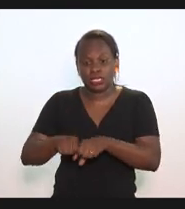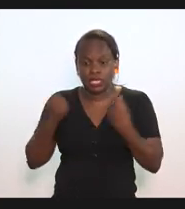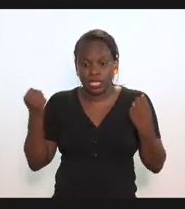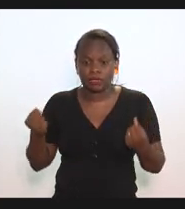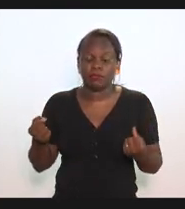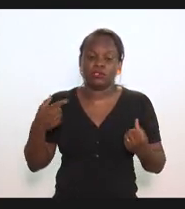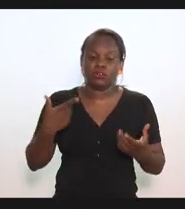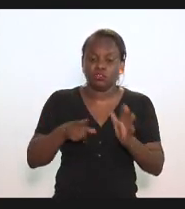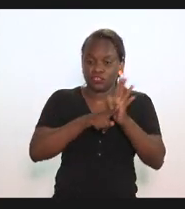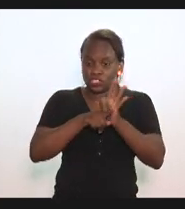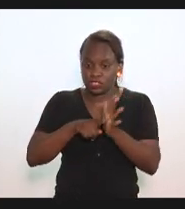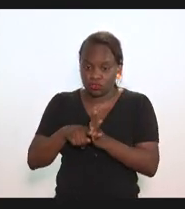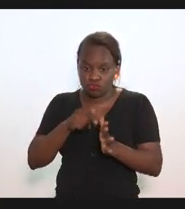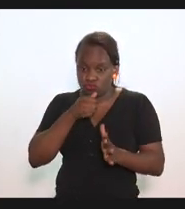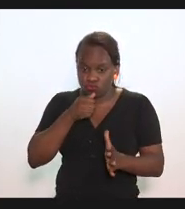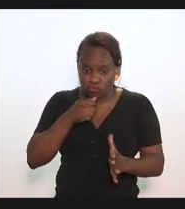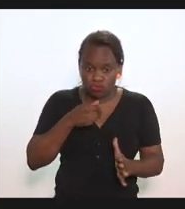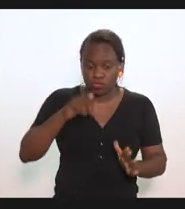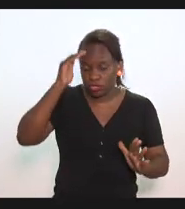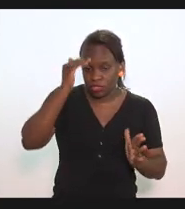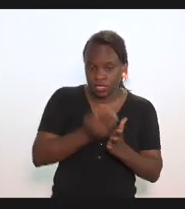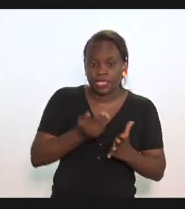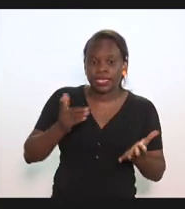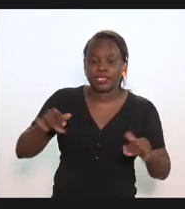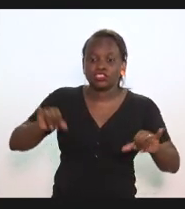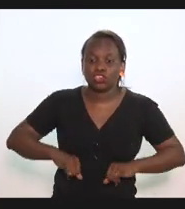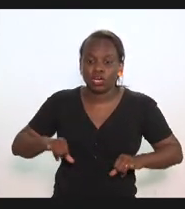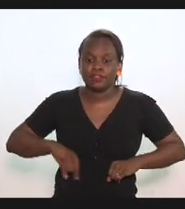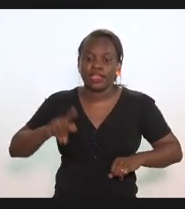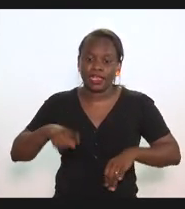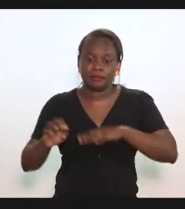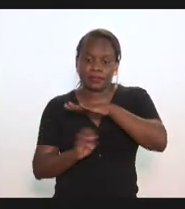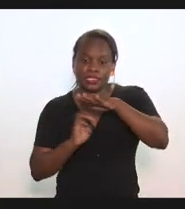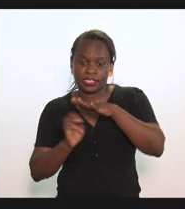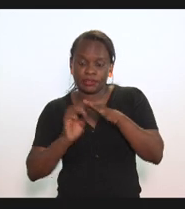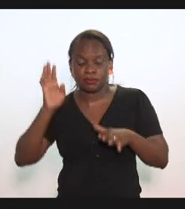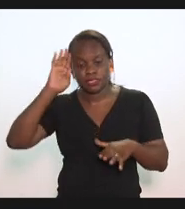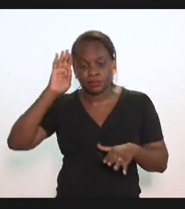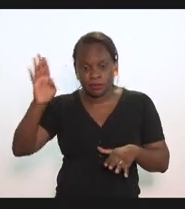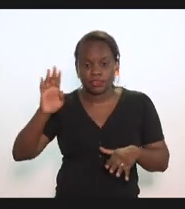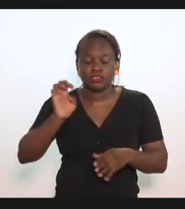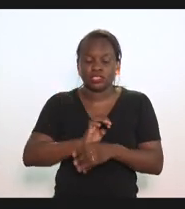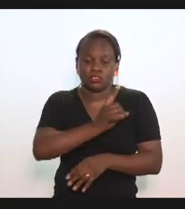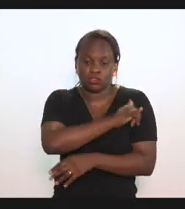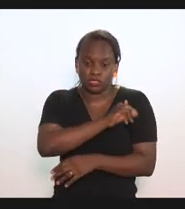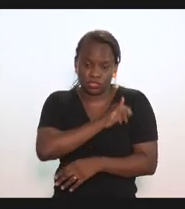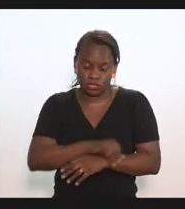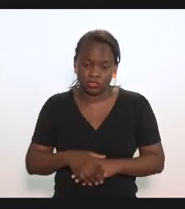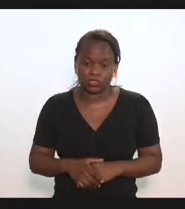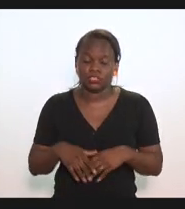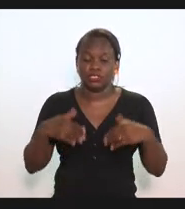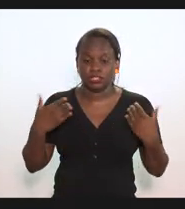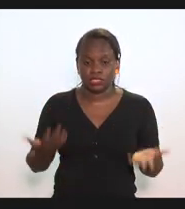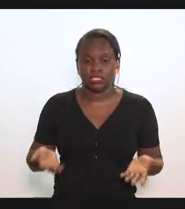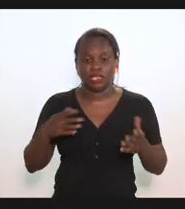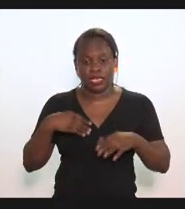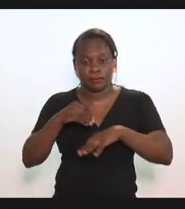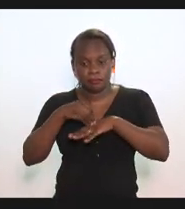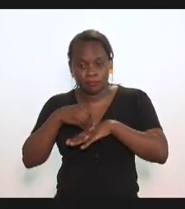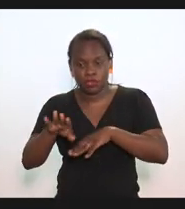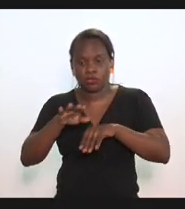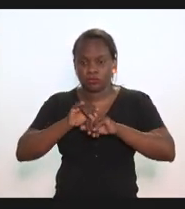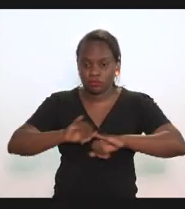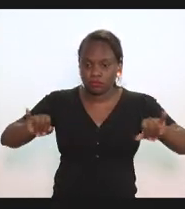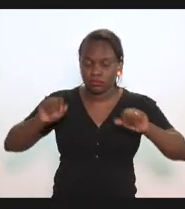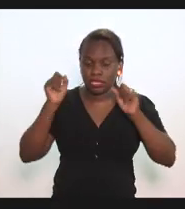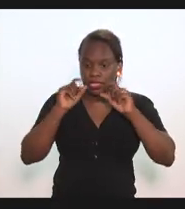fiscalizar cumprir essa parte quem paga é as empresas principalmente no Estado do Rio de Janeiro então fica aí um recado para